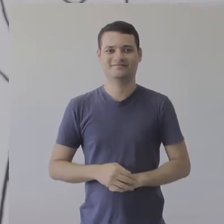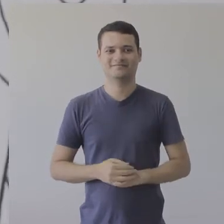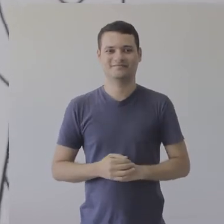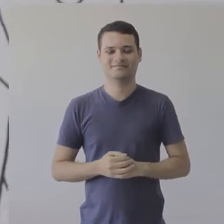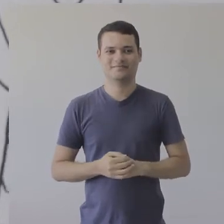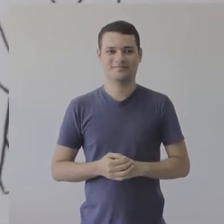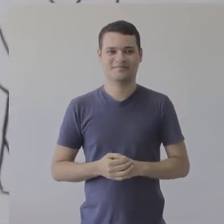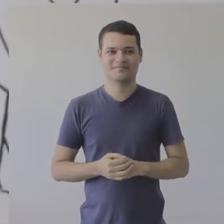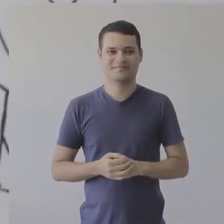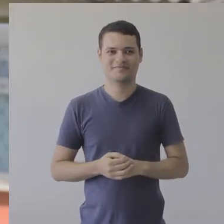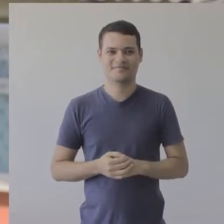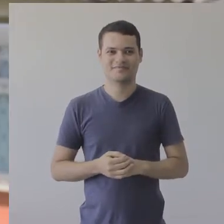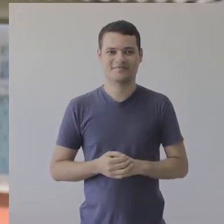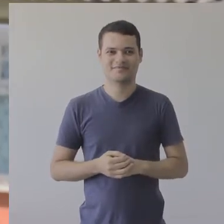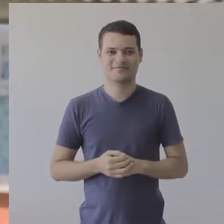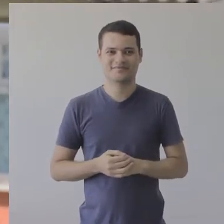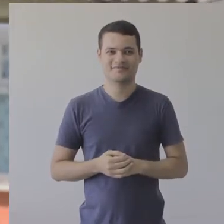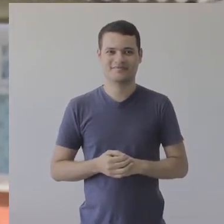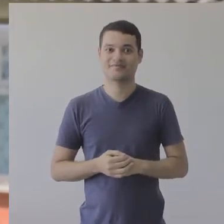.org.